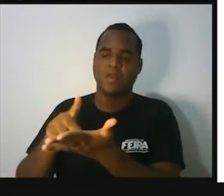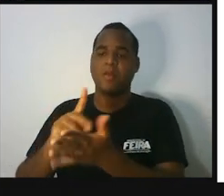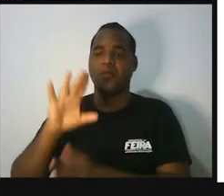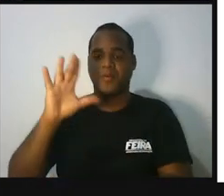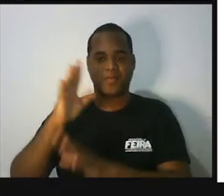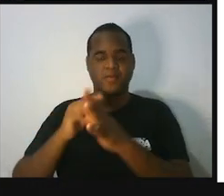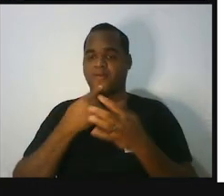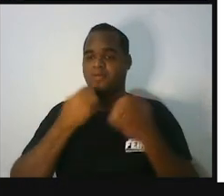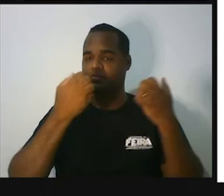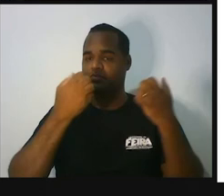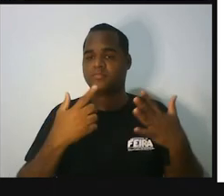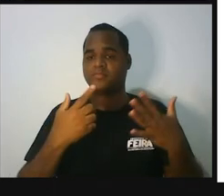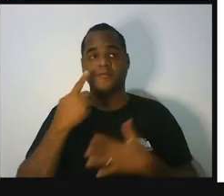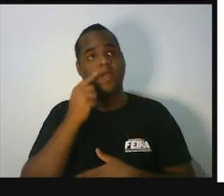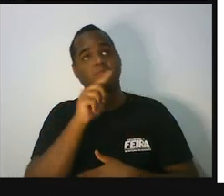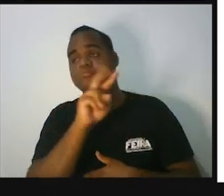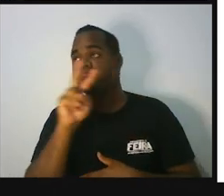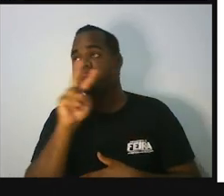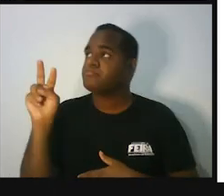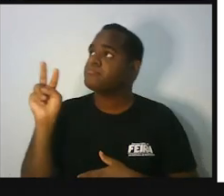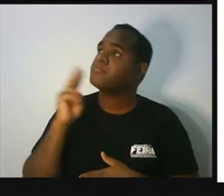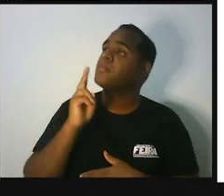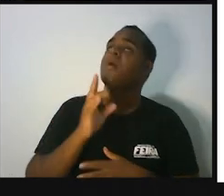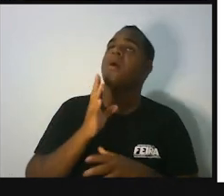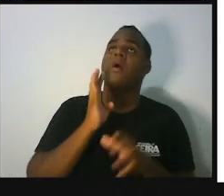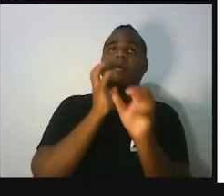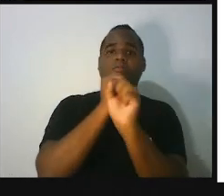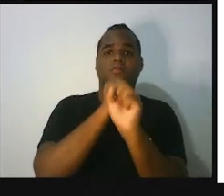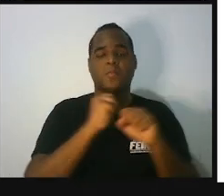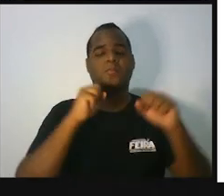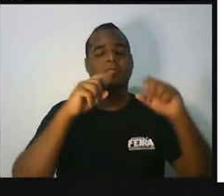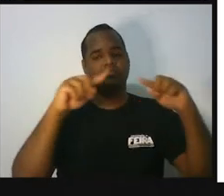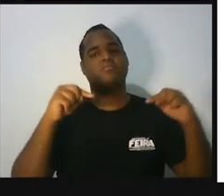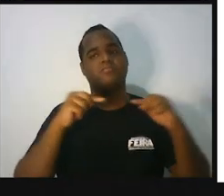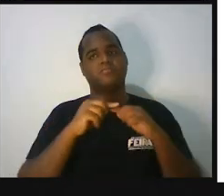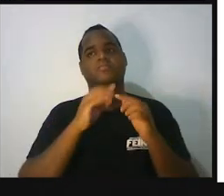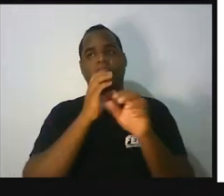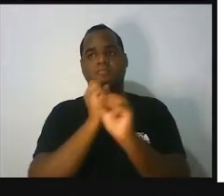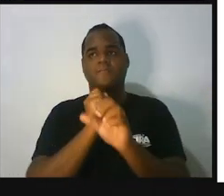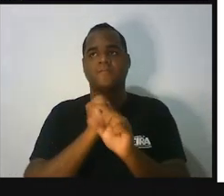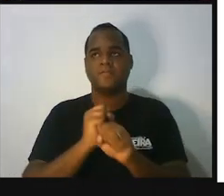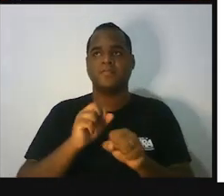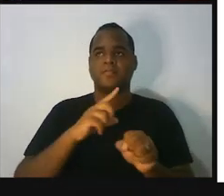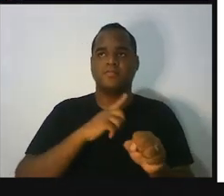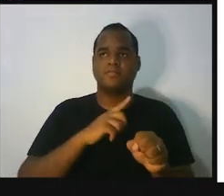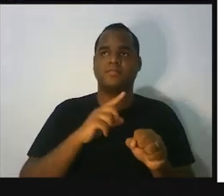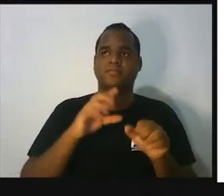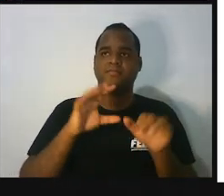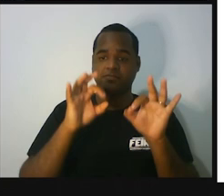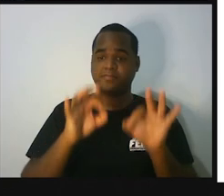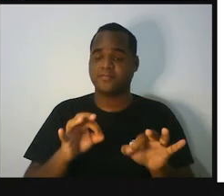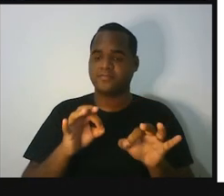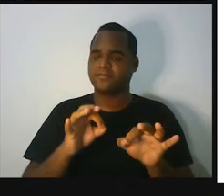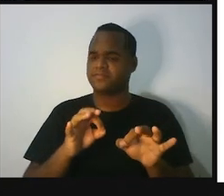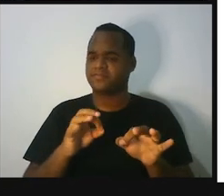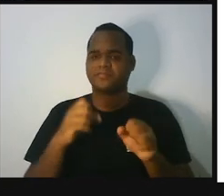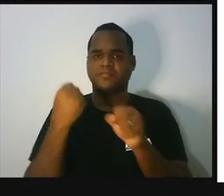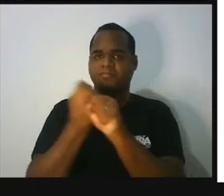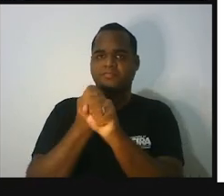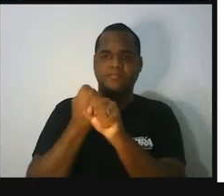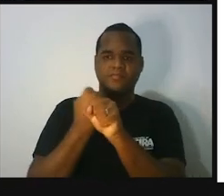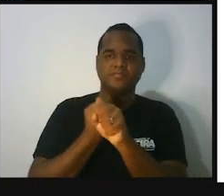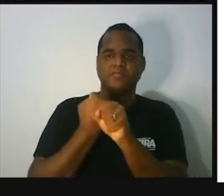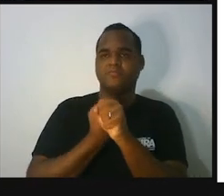início da aula, olha ao seu redor, você vai perceber coisas com formatos triangulares, né? Em construções, principalmente,